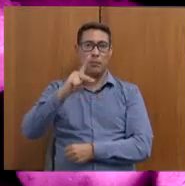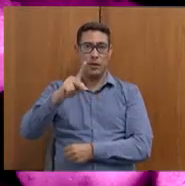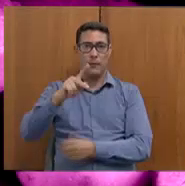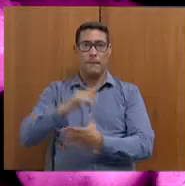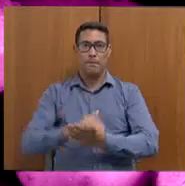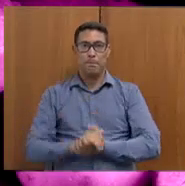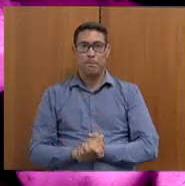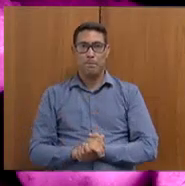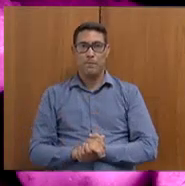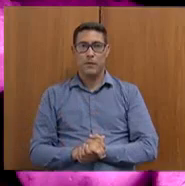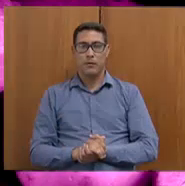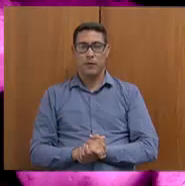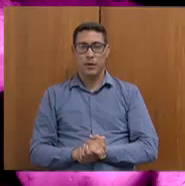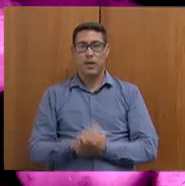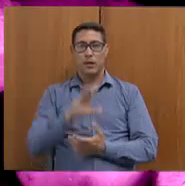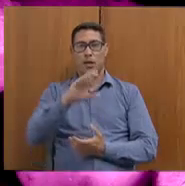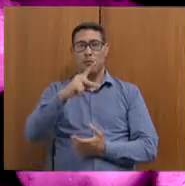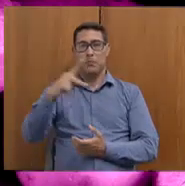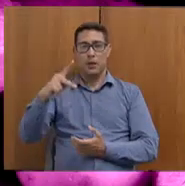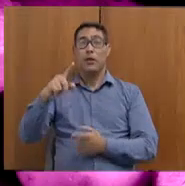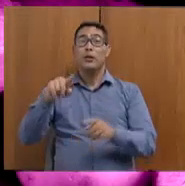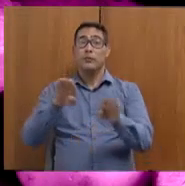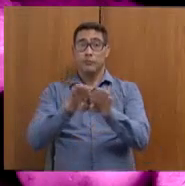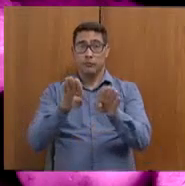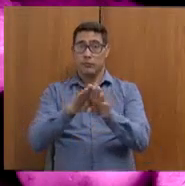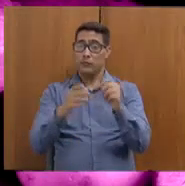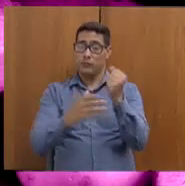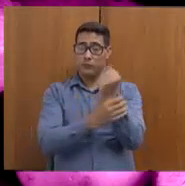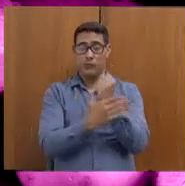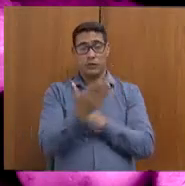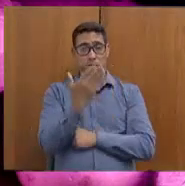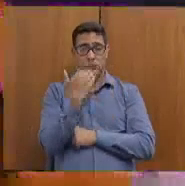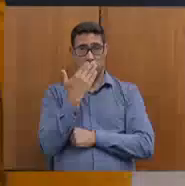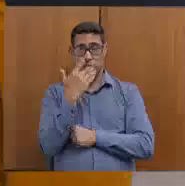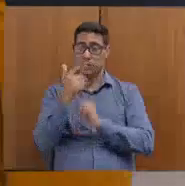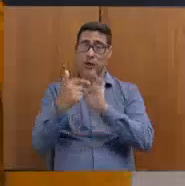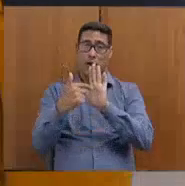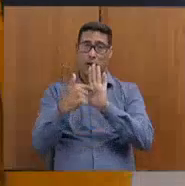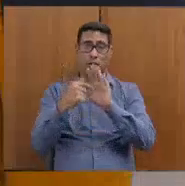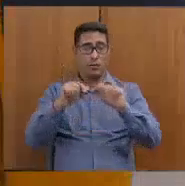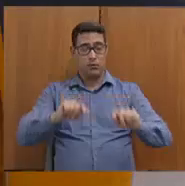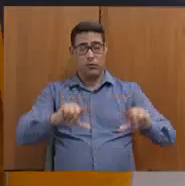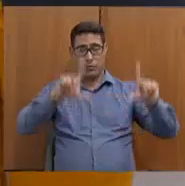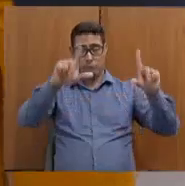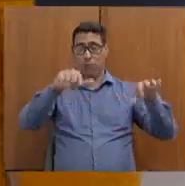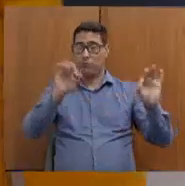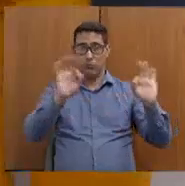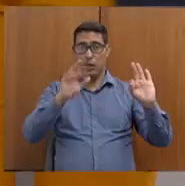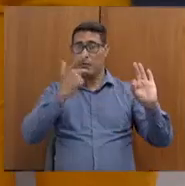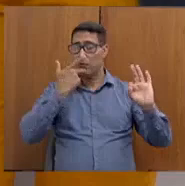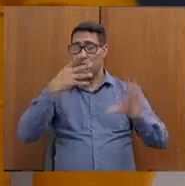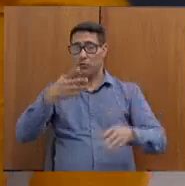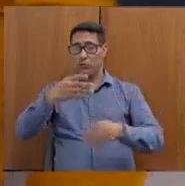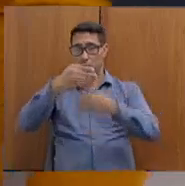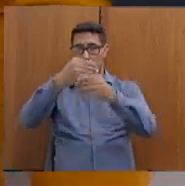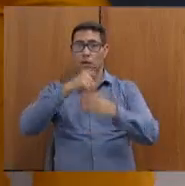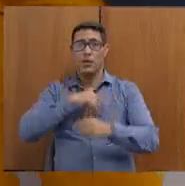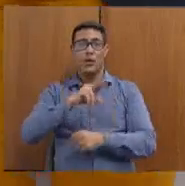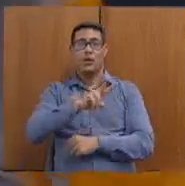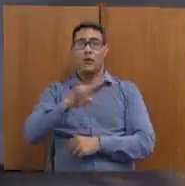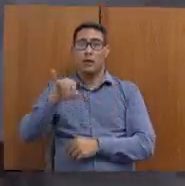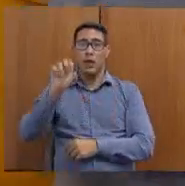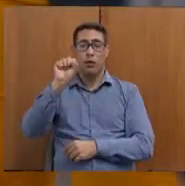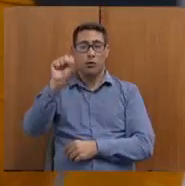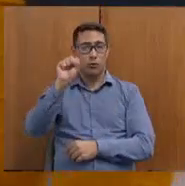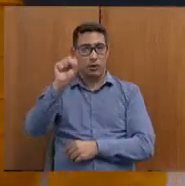alimentar, eu também gostaria de ressaltar, apesar de não estar ali na apresentação, que teremos a oitava conferência